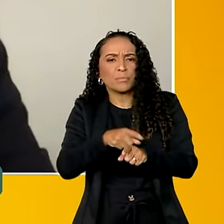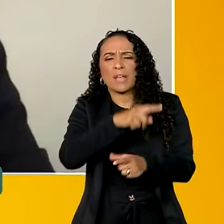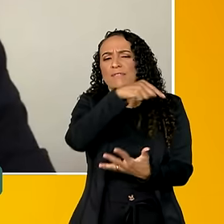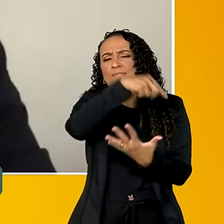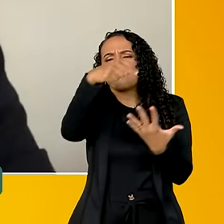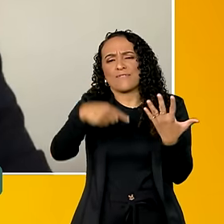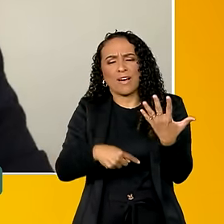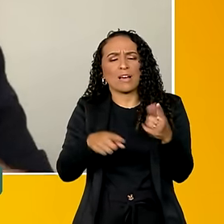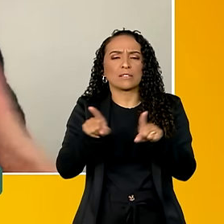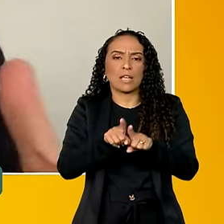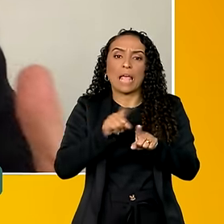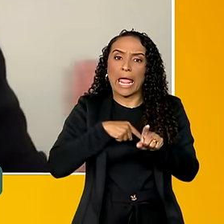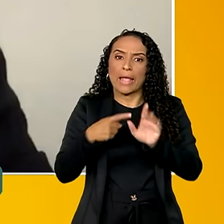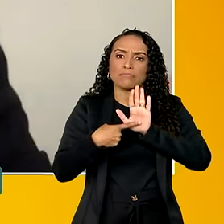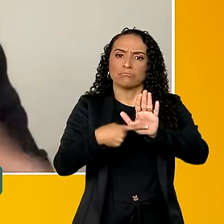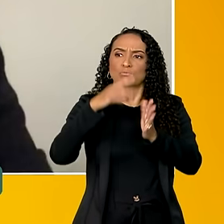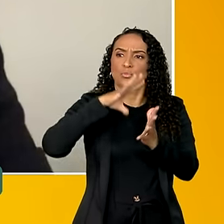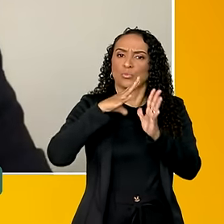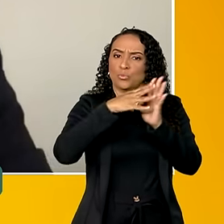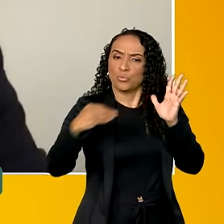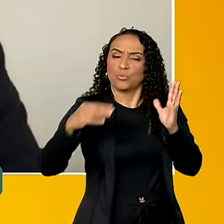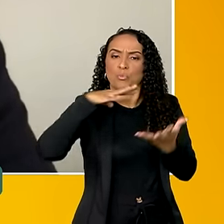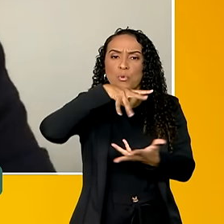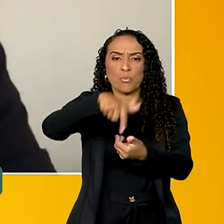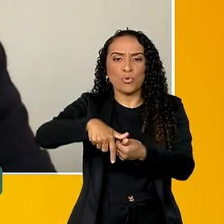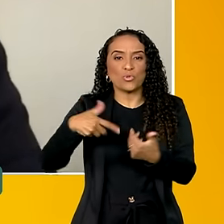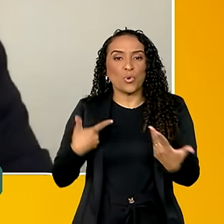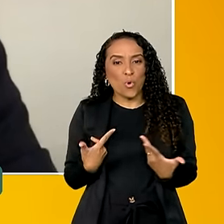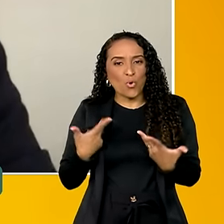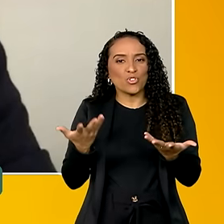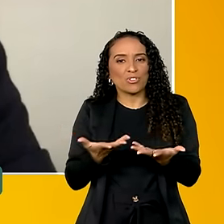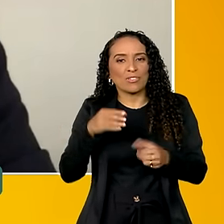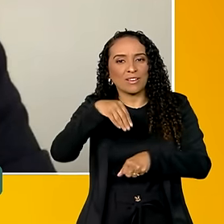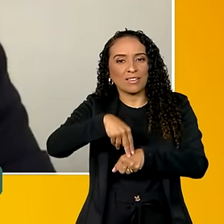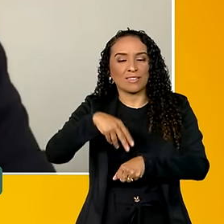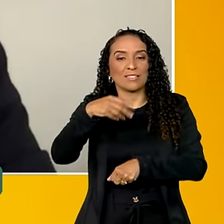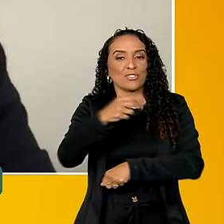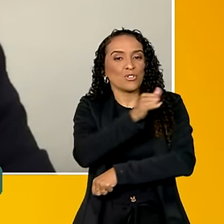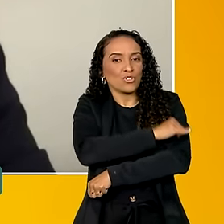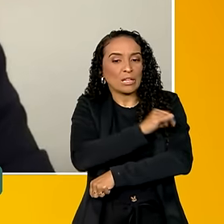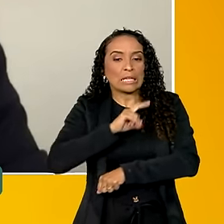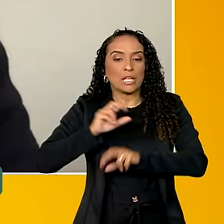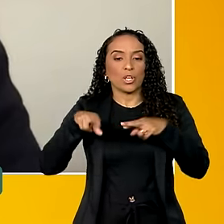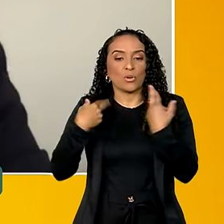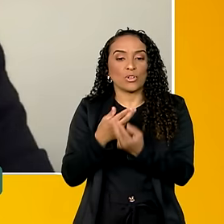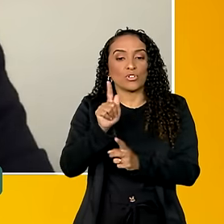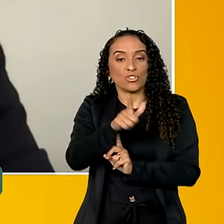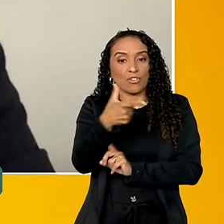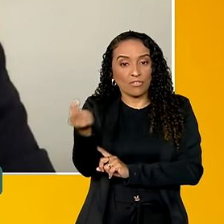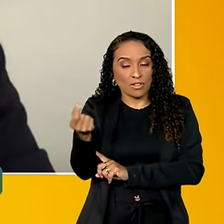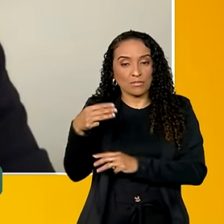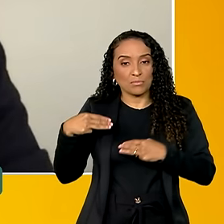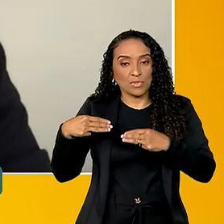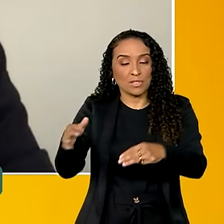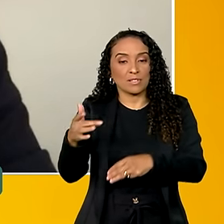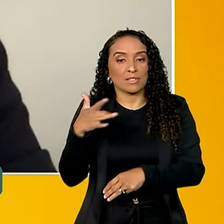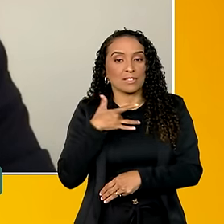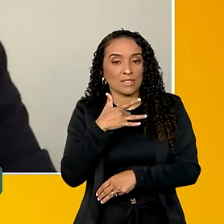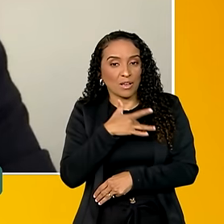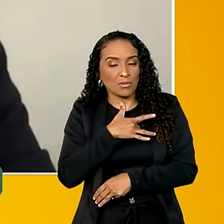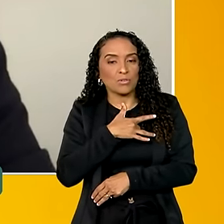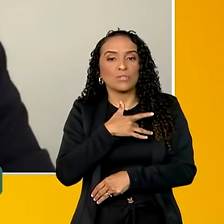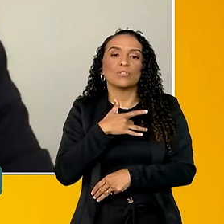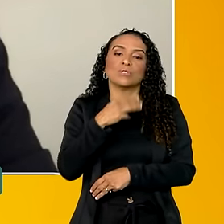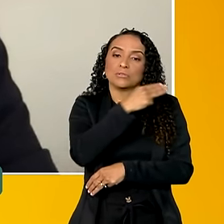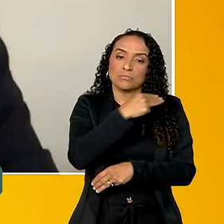programas que são exemplos para o mundo. Nós estamos aqui, eu estou hoje aqui no Rio de Janeiro, está tendo a reunião do G20, dos ministros da saúde. O